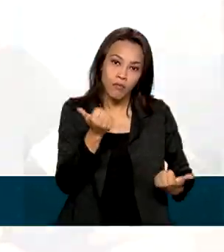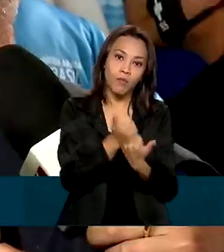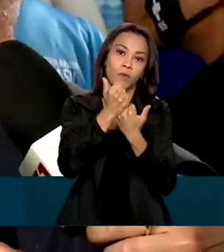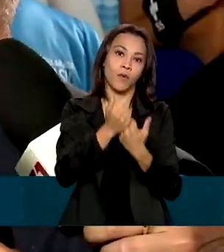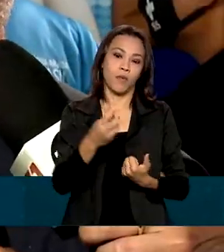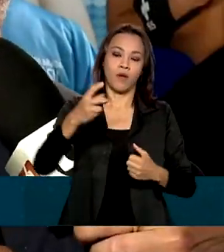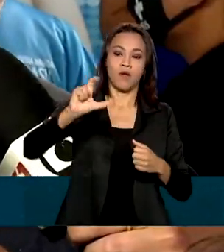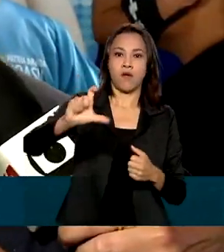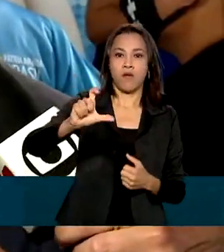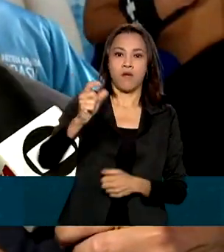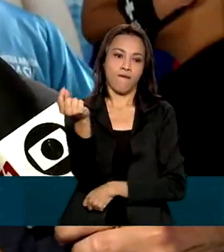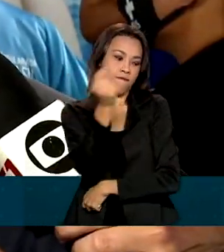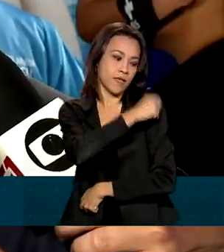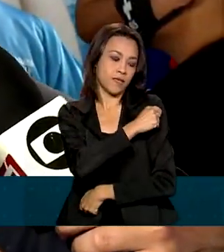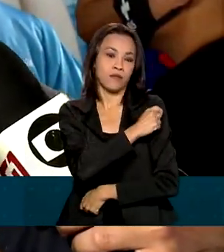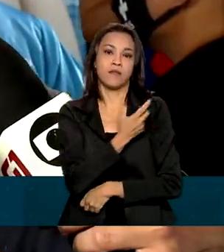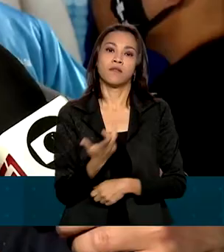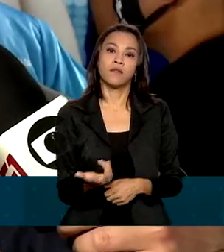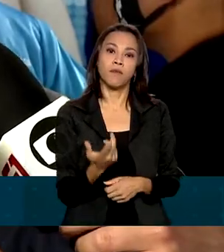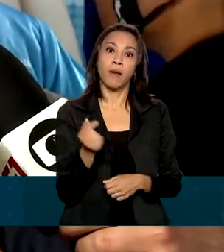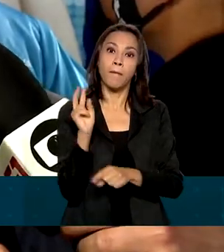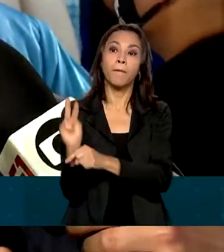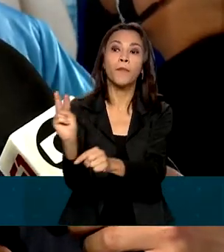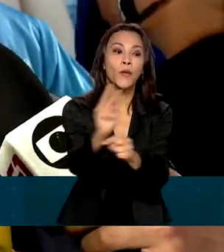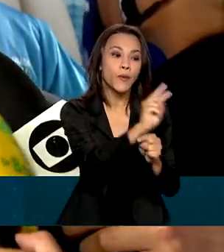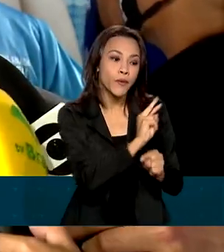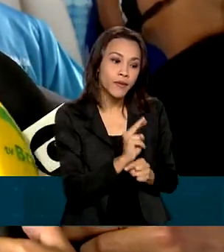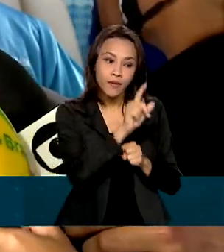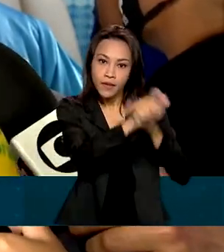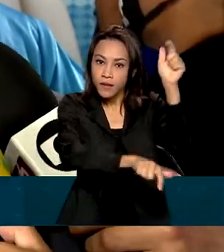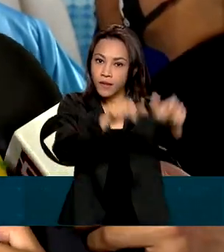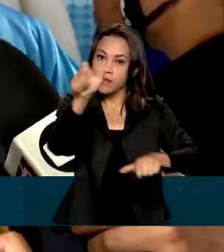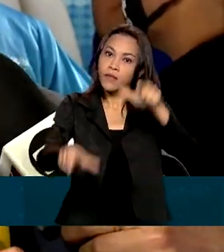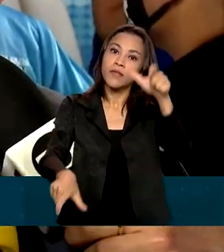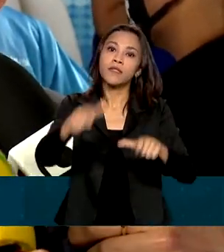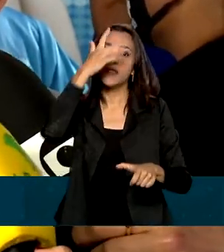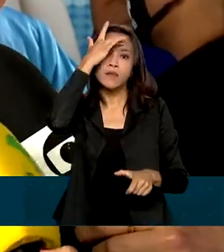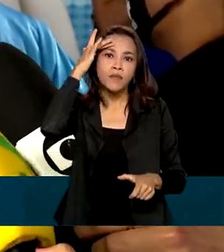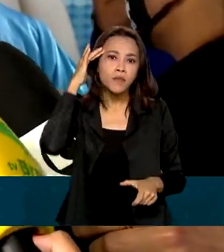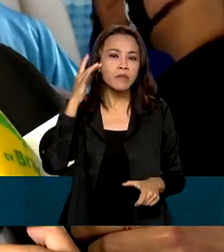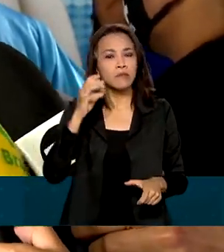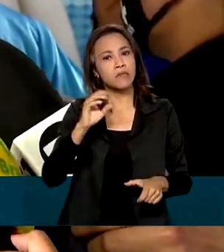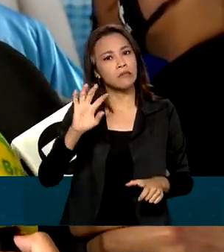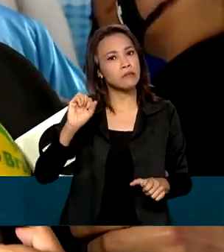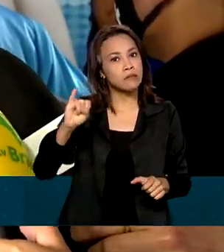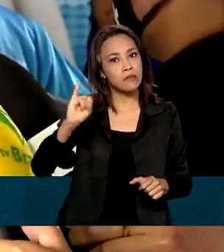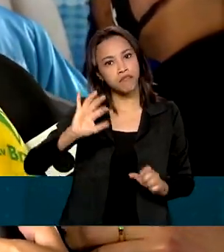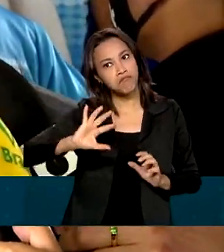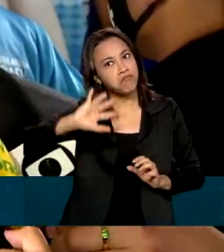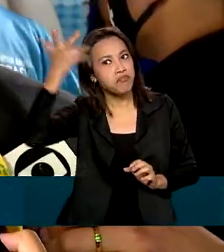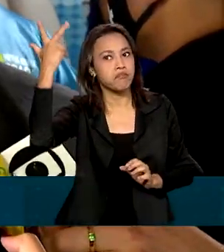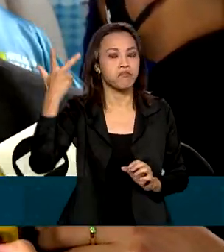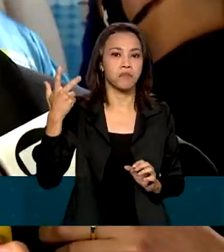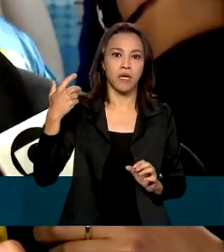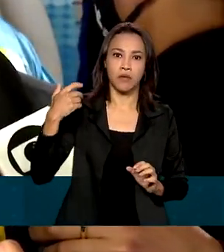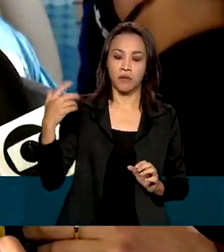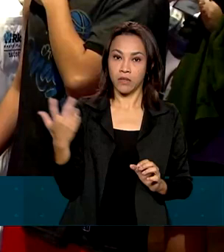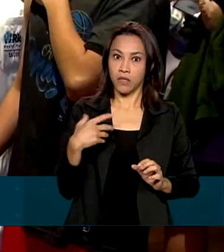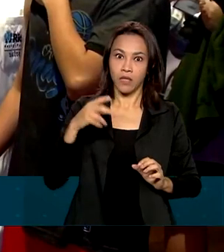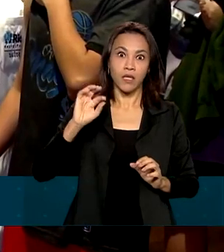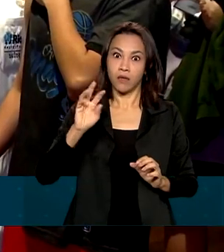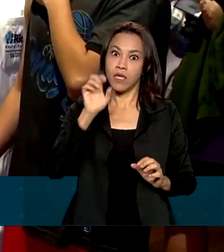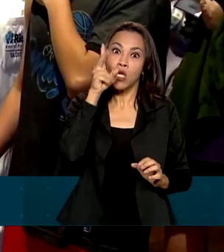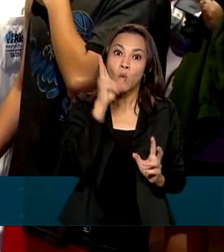ainda e proteger a população contra um eventual surto de novos casos, como temos visto na